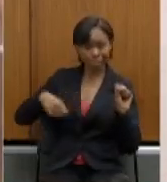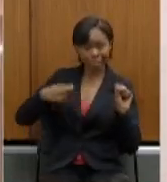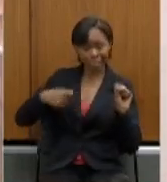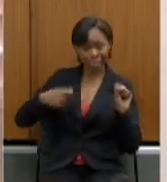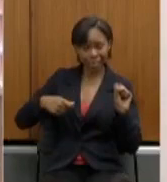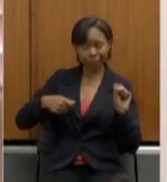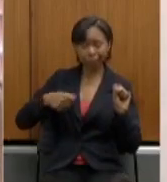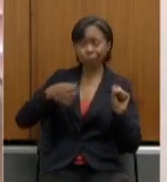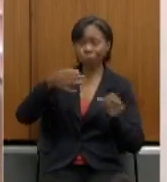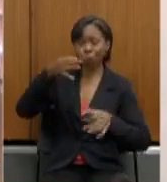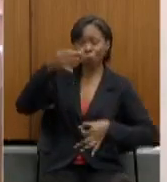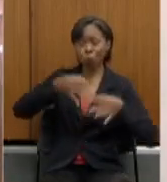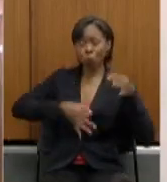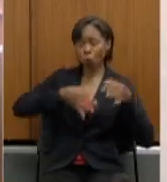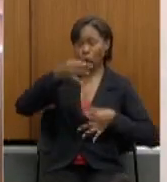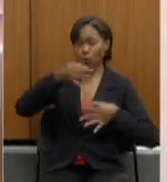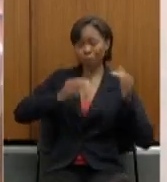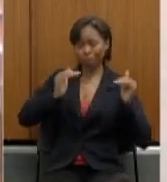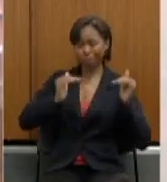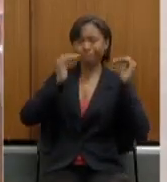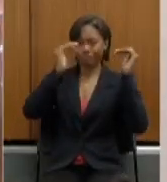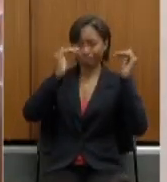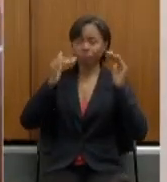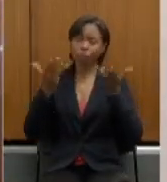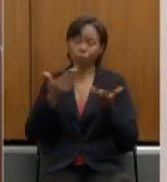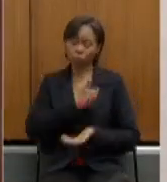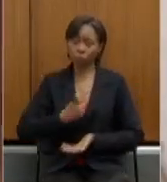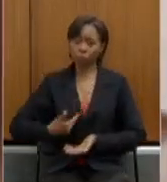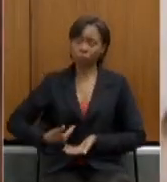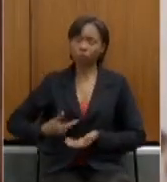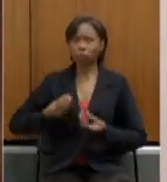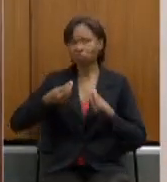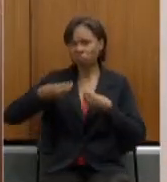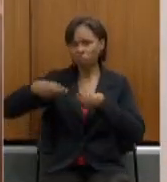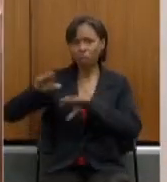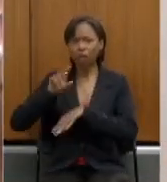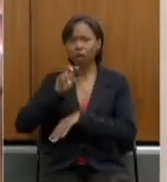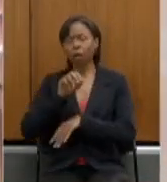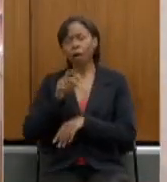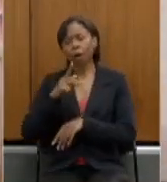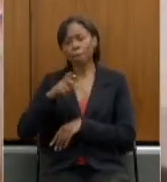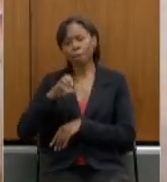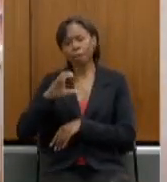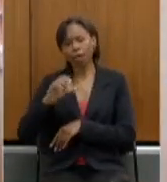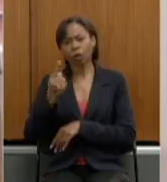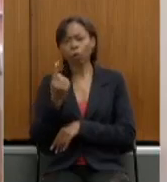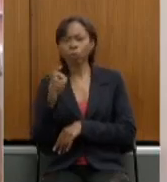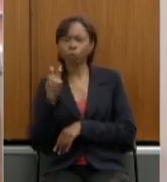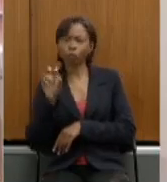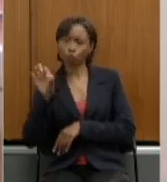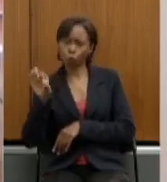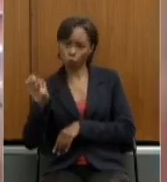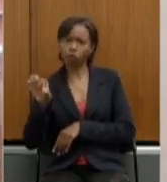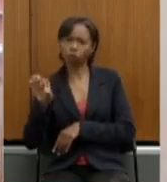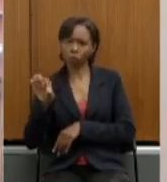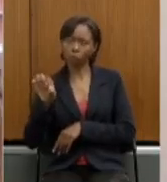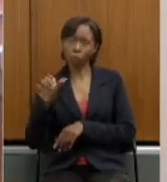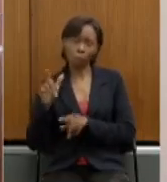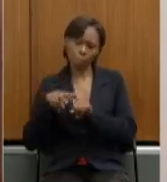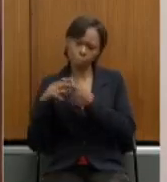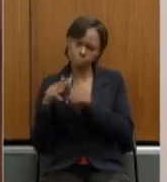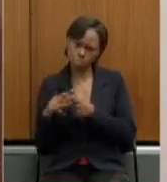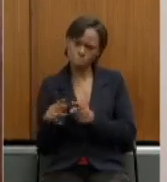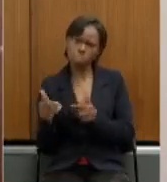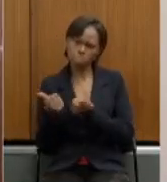Justiça o governador decidiu mandar a PEC 159 já com melhorias perdendo efeito o mandado de segurança nessa PEC